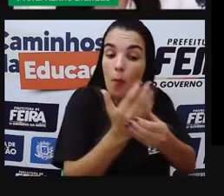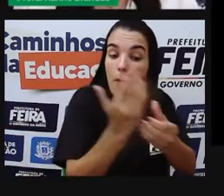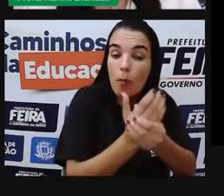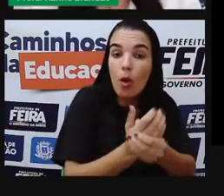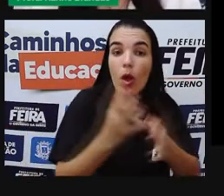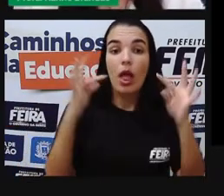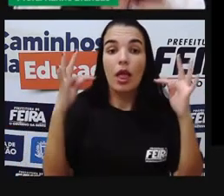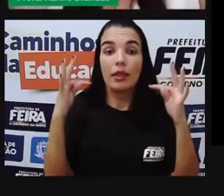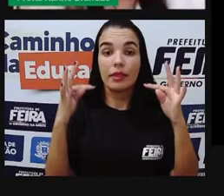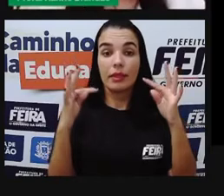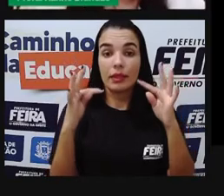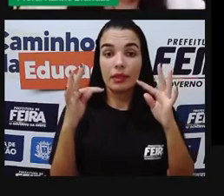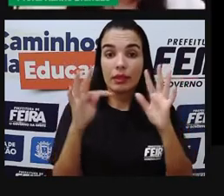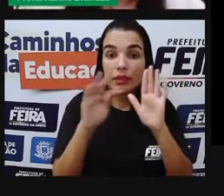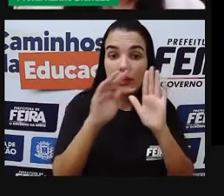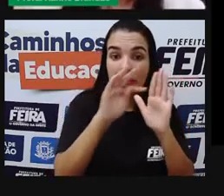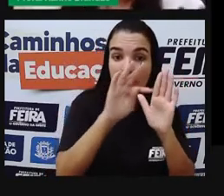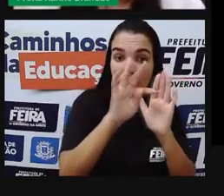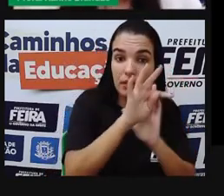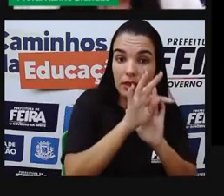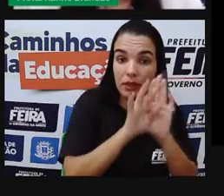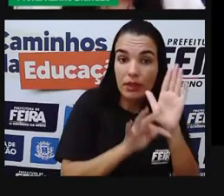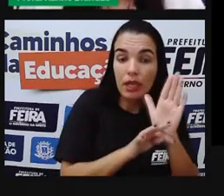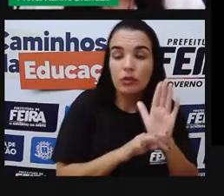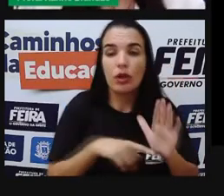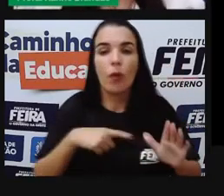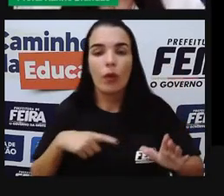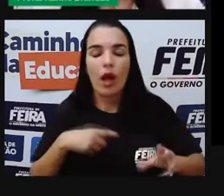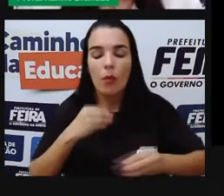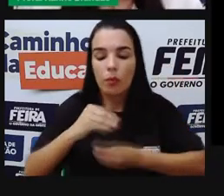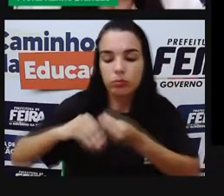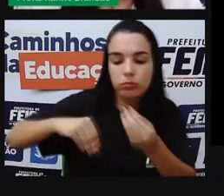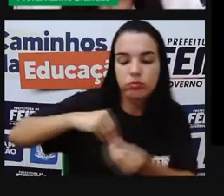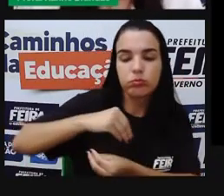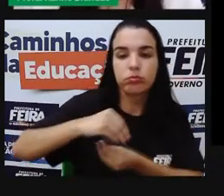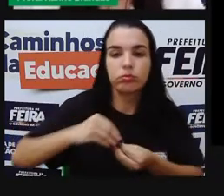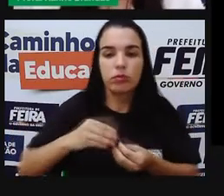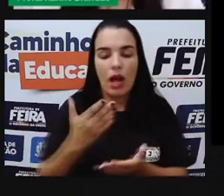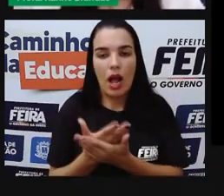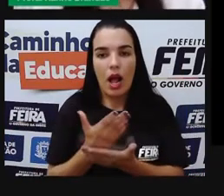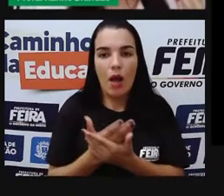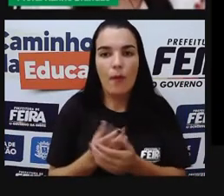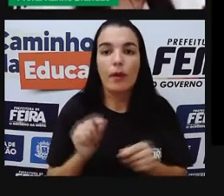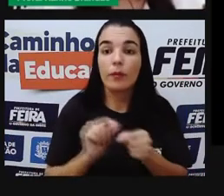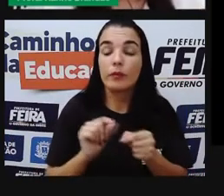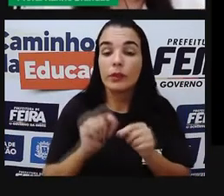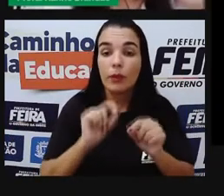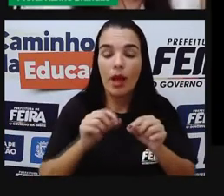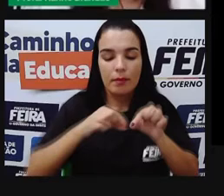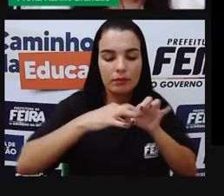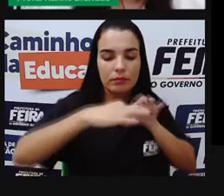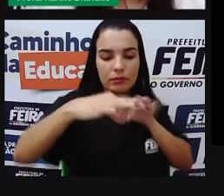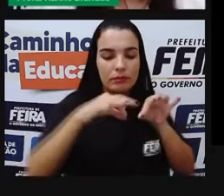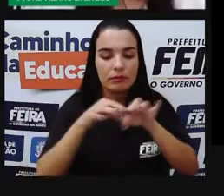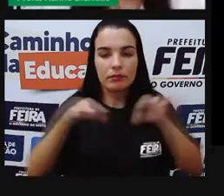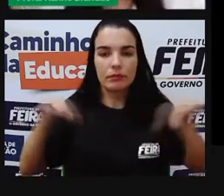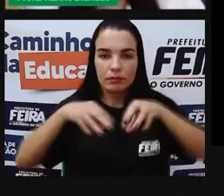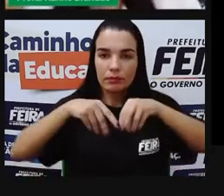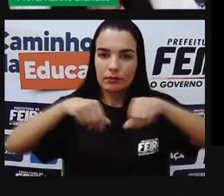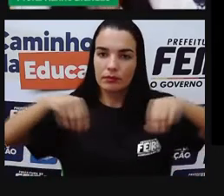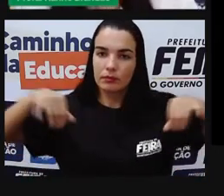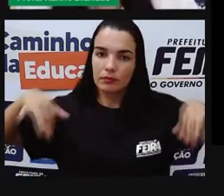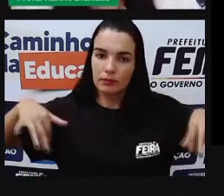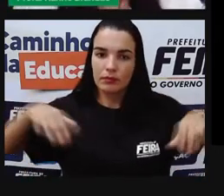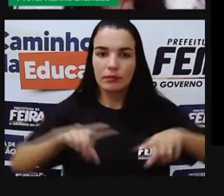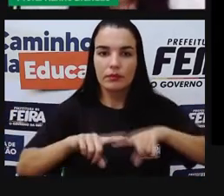temas geradores. E o tema gerador dessa aula, né, é território. E a gente vai pensar, então, como o território tem